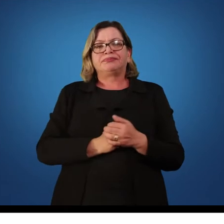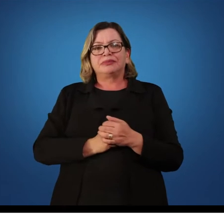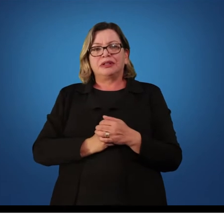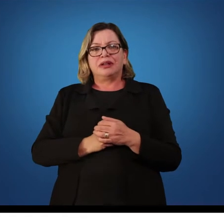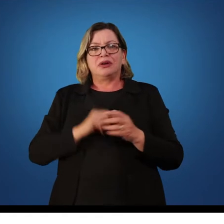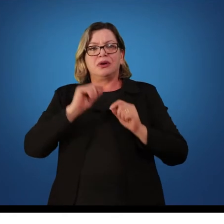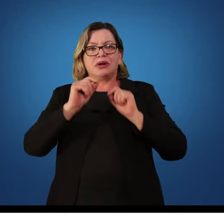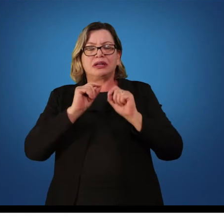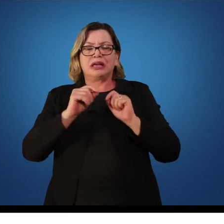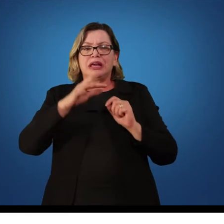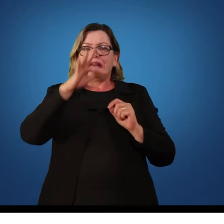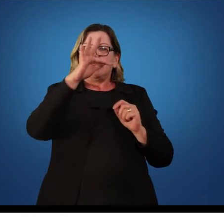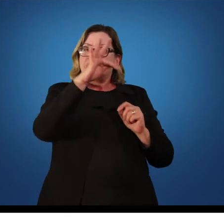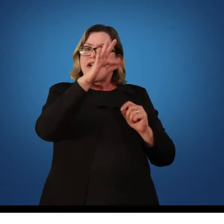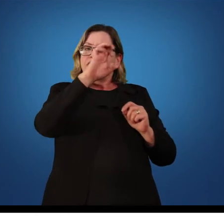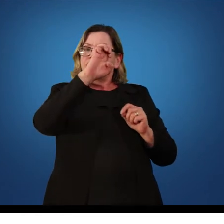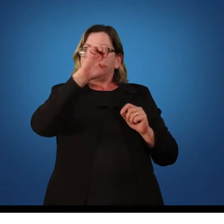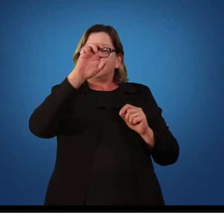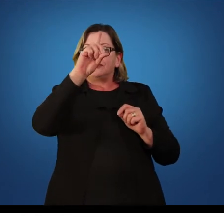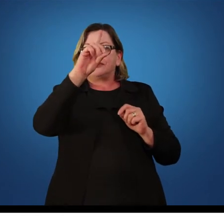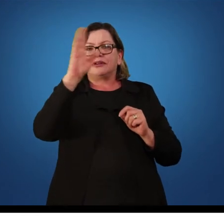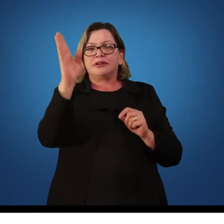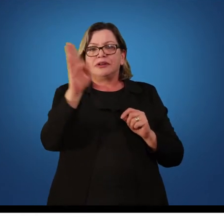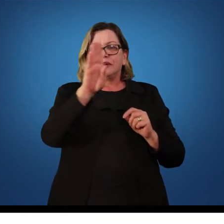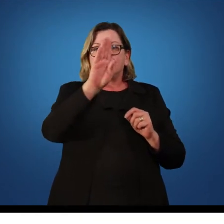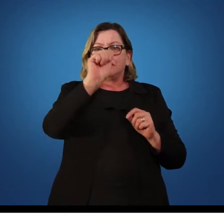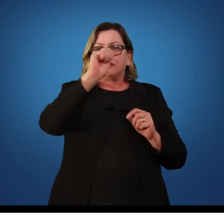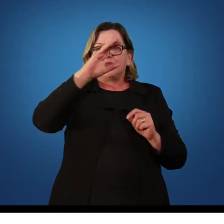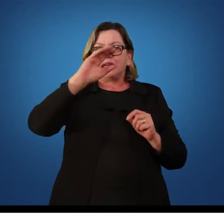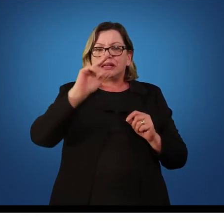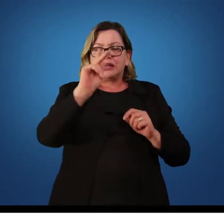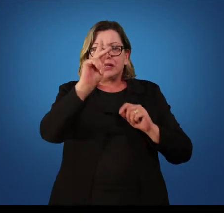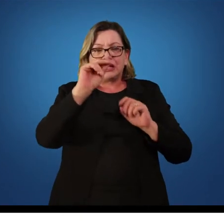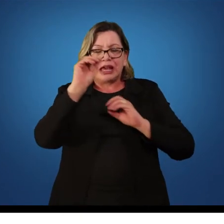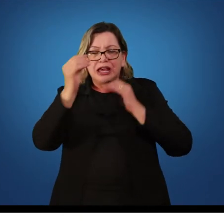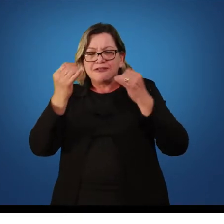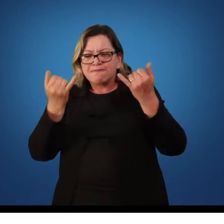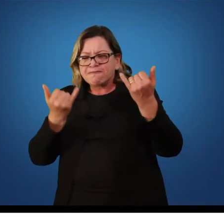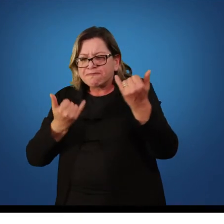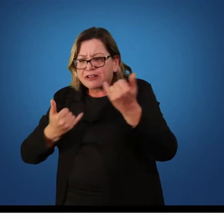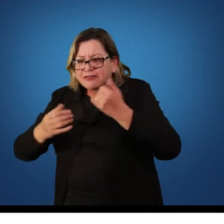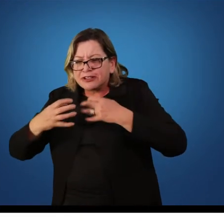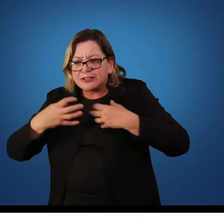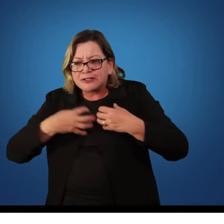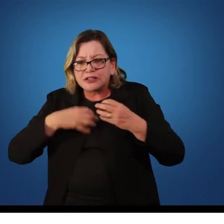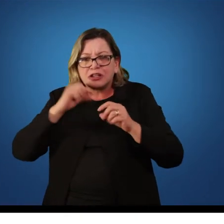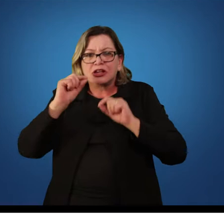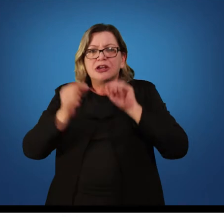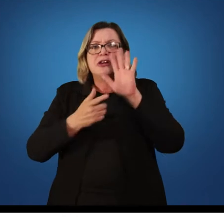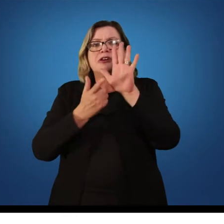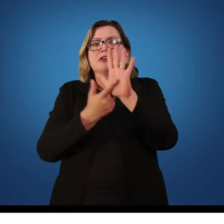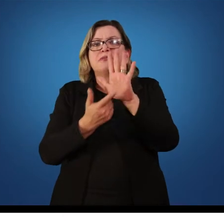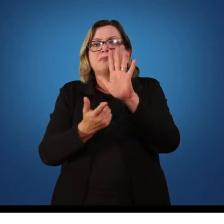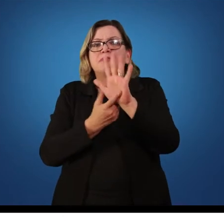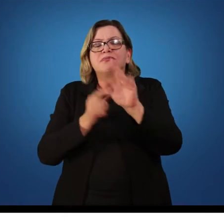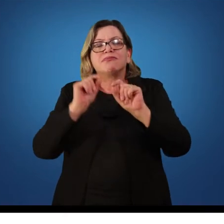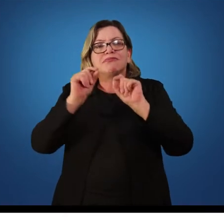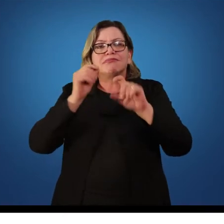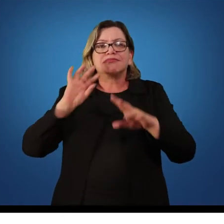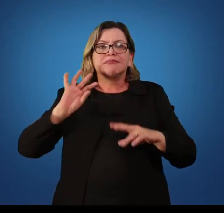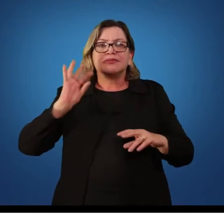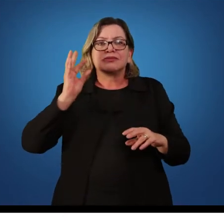o feedback nada mais é do que uma informação sensorial que indica algo sobre